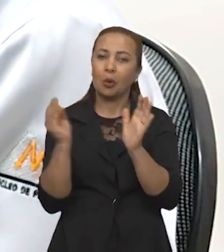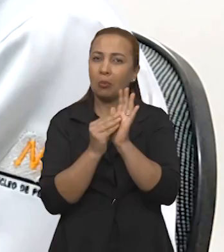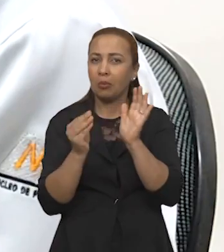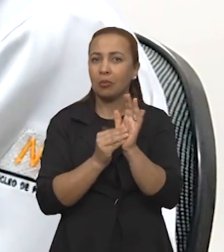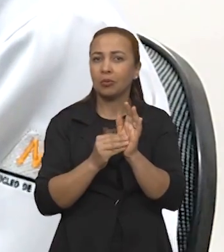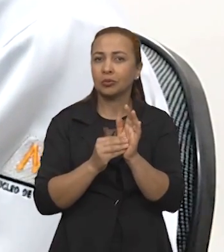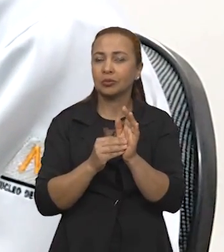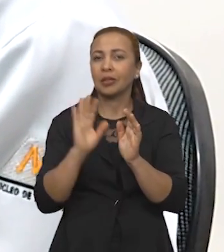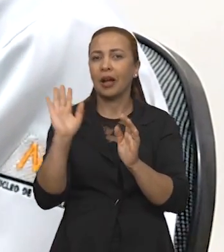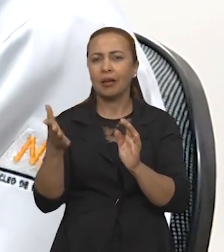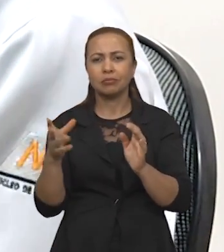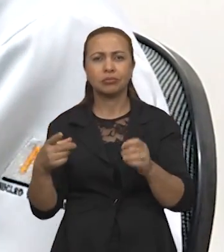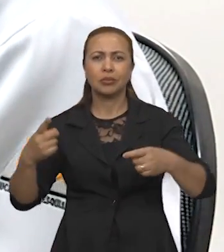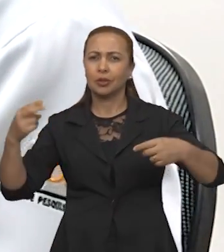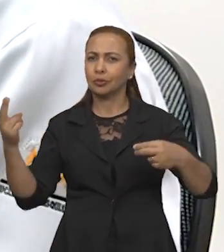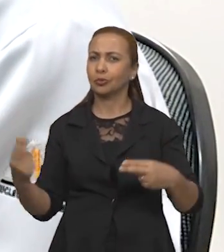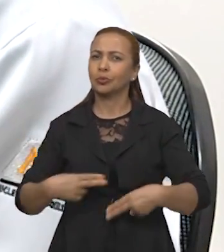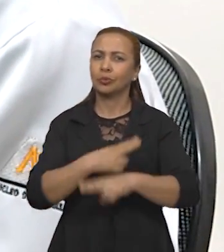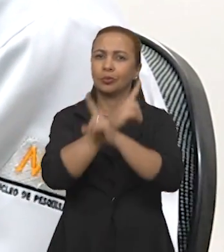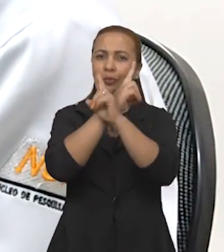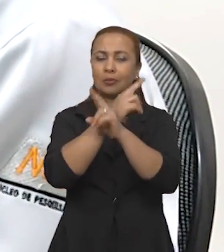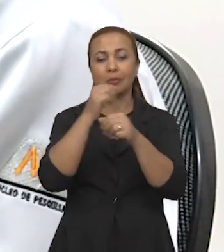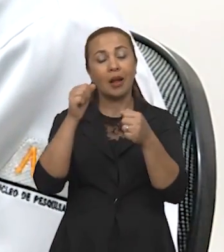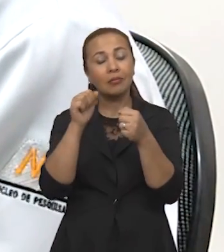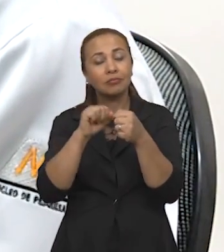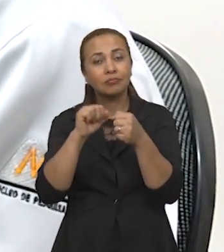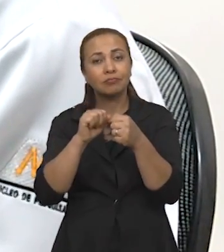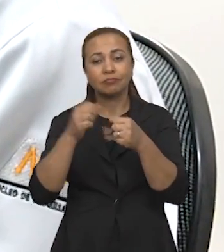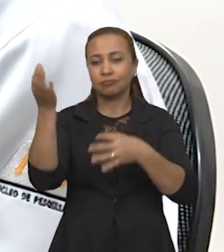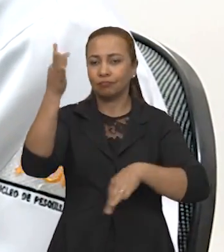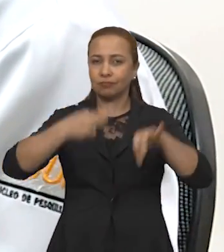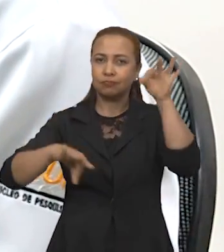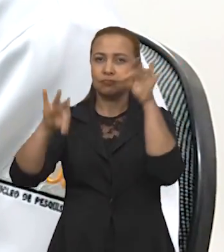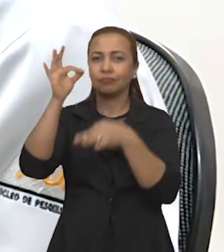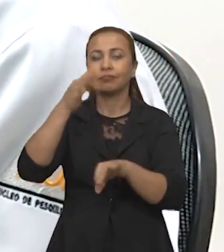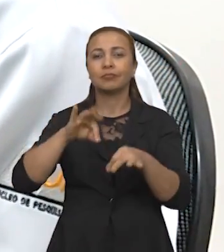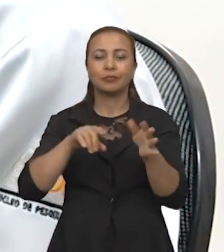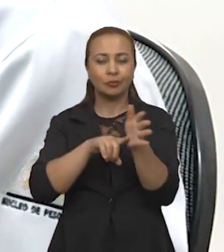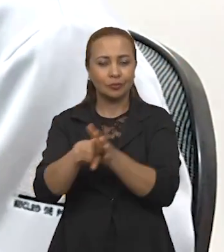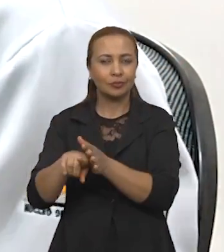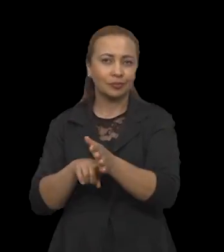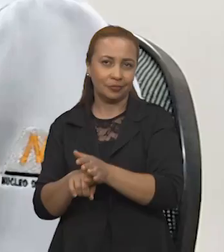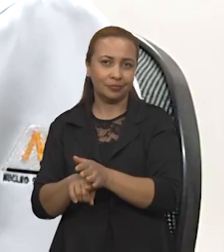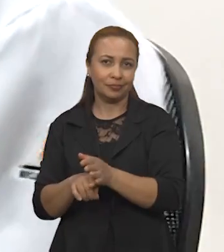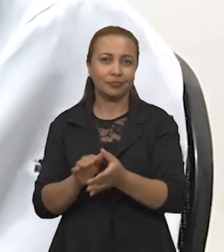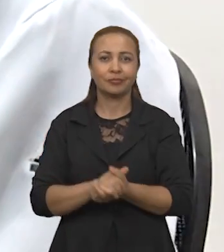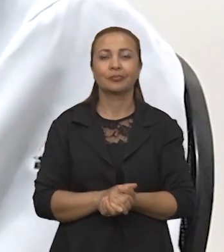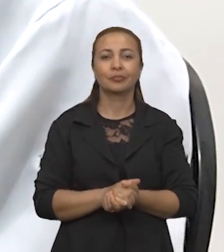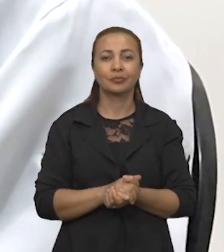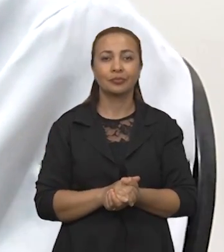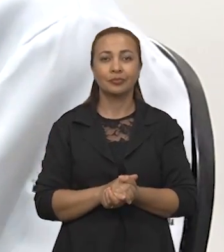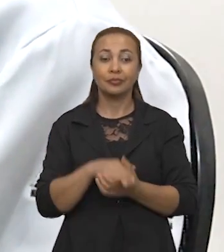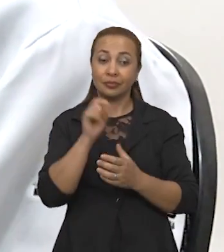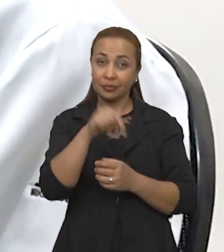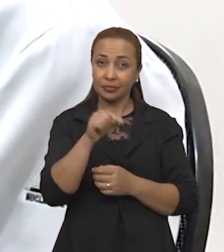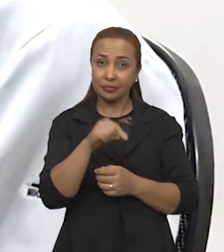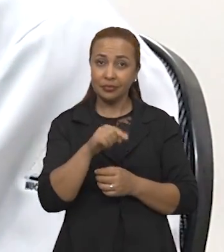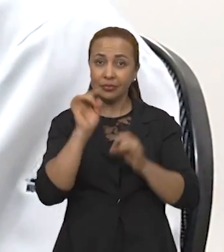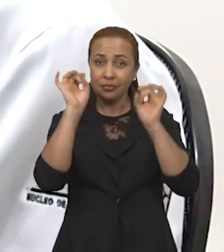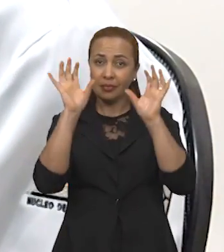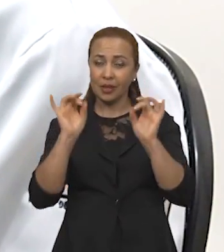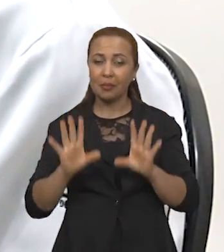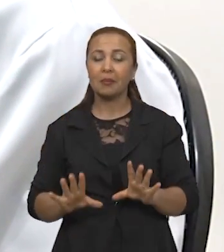logo quando eu cheguei na UESB, para que a gente montasse esses laboratórios, então, de investigação. Bem, essas espécies